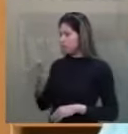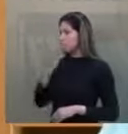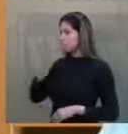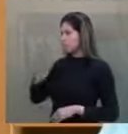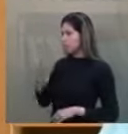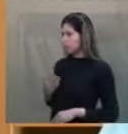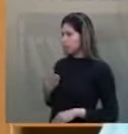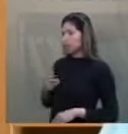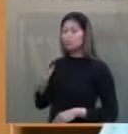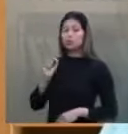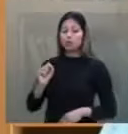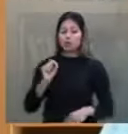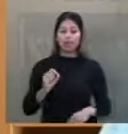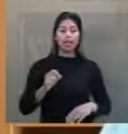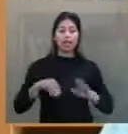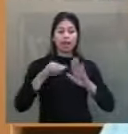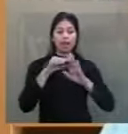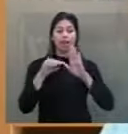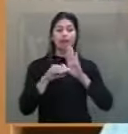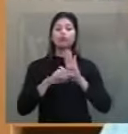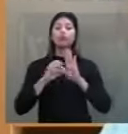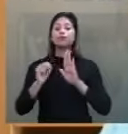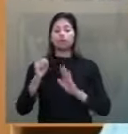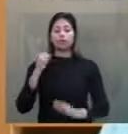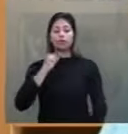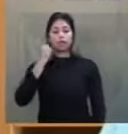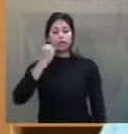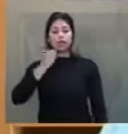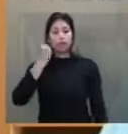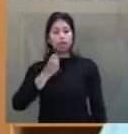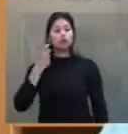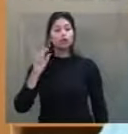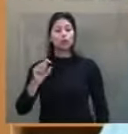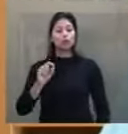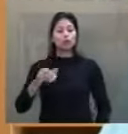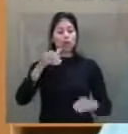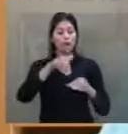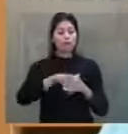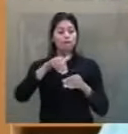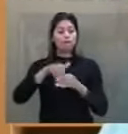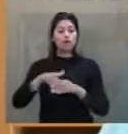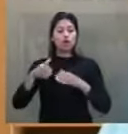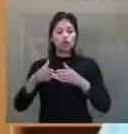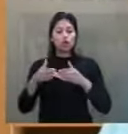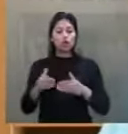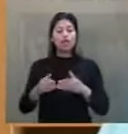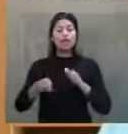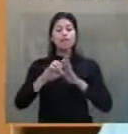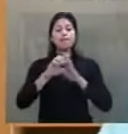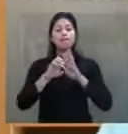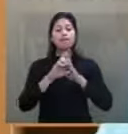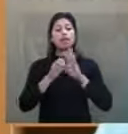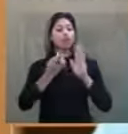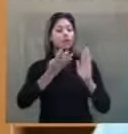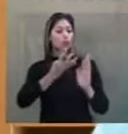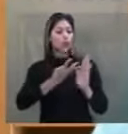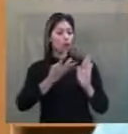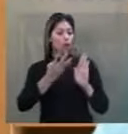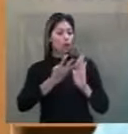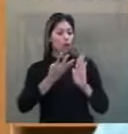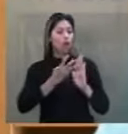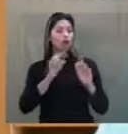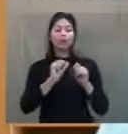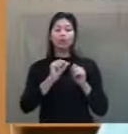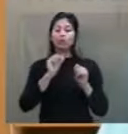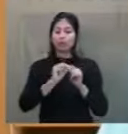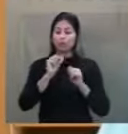requeremos dos nobres senadores e senadores o voto favorável à emenda 4 que faz com que as águas